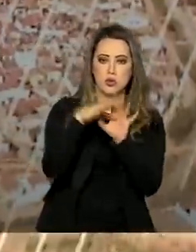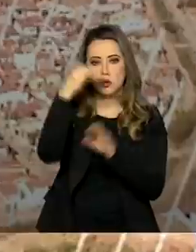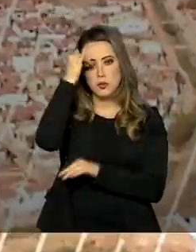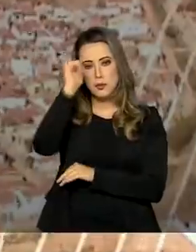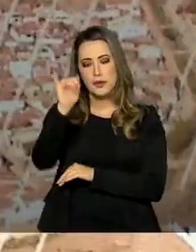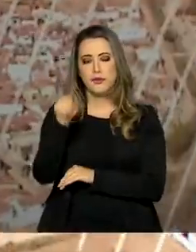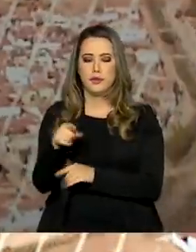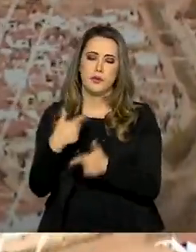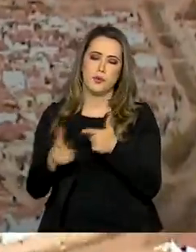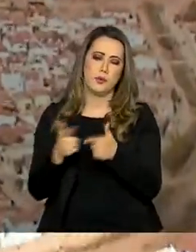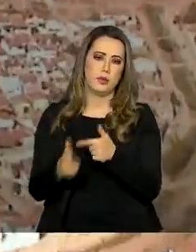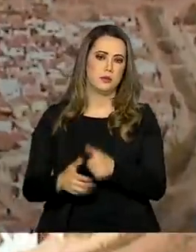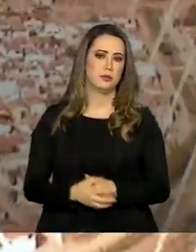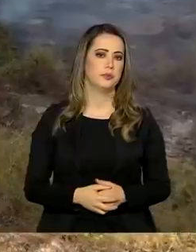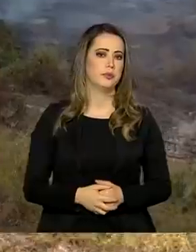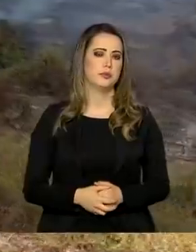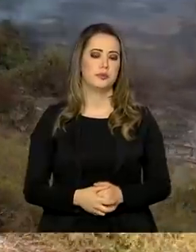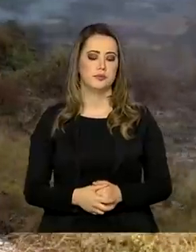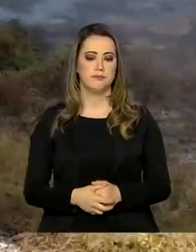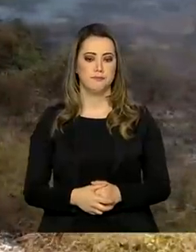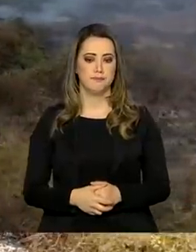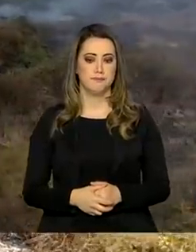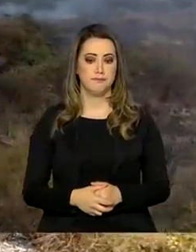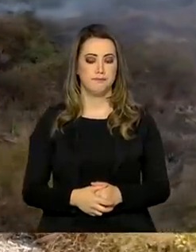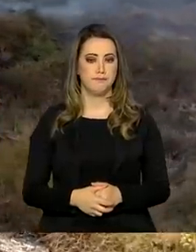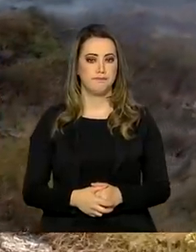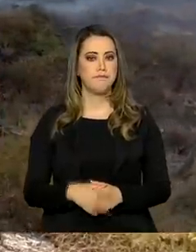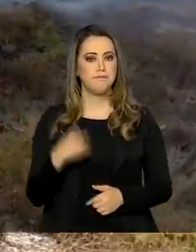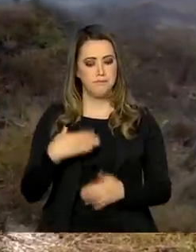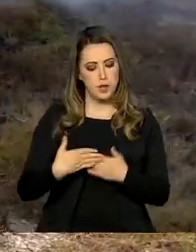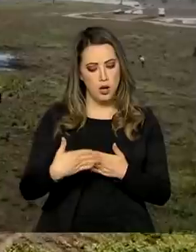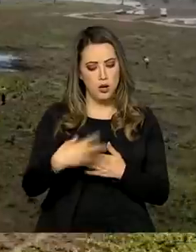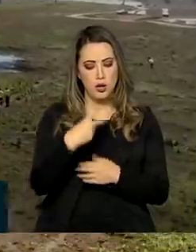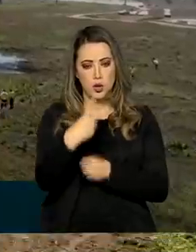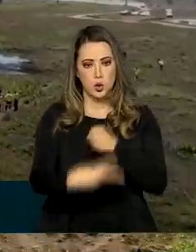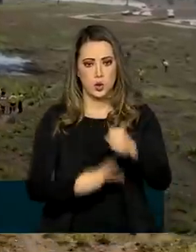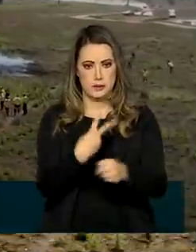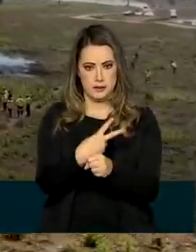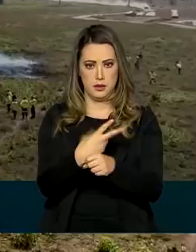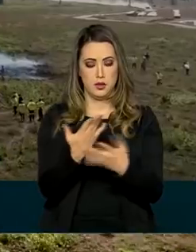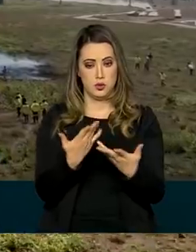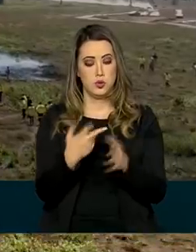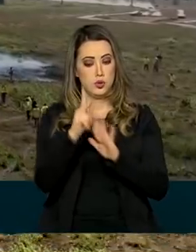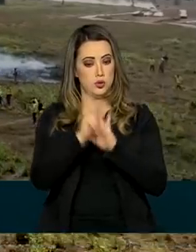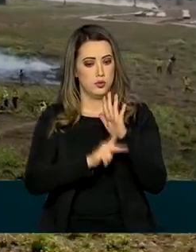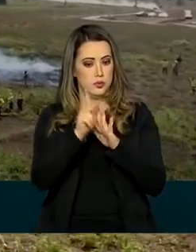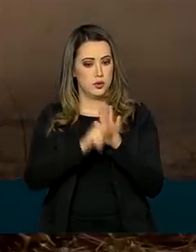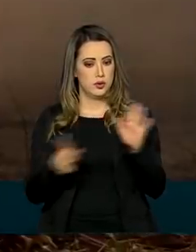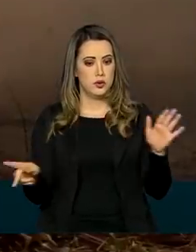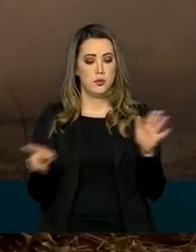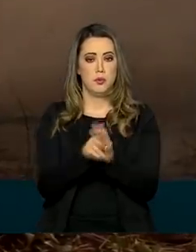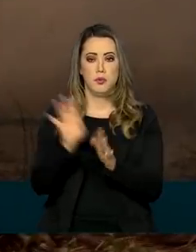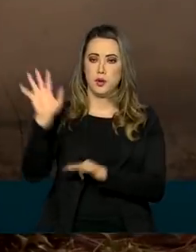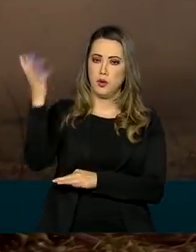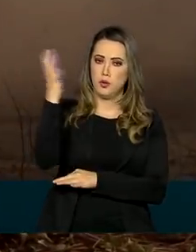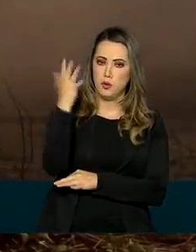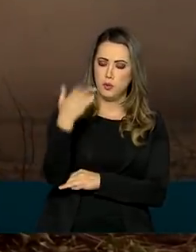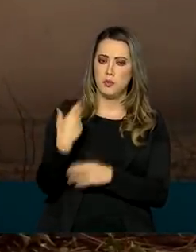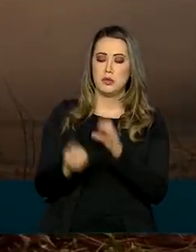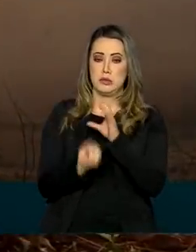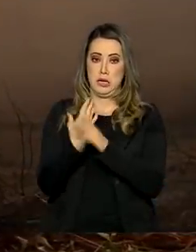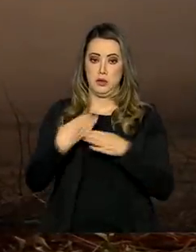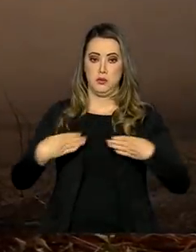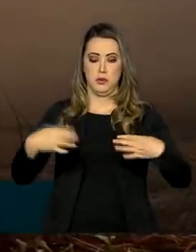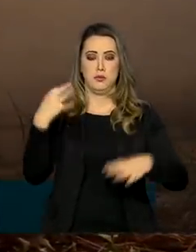tipo de calamidade. Nos próximos dois anos, o programa Pro Ambiente, instituído pelo Ministério da Justiça e Segurança